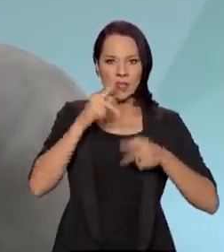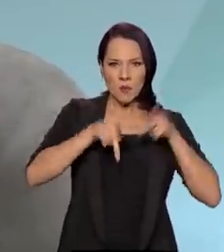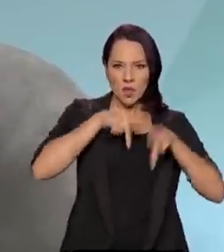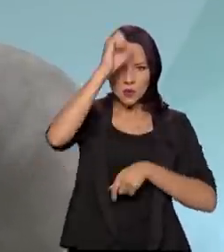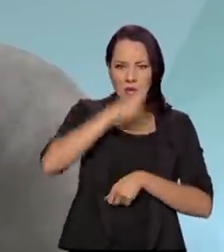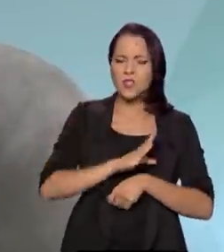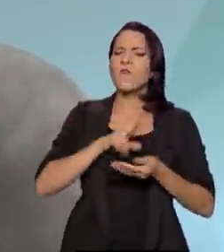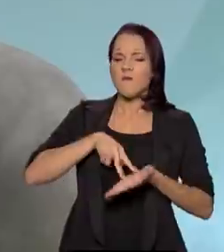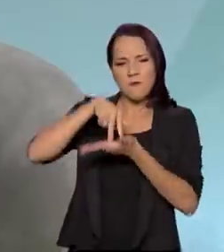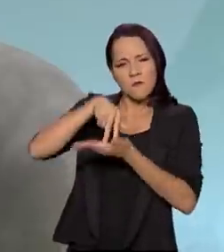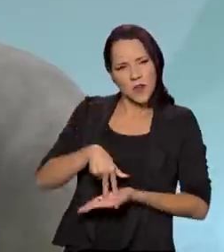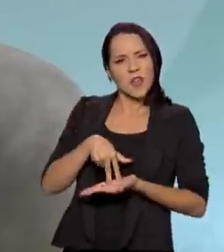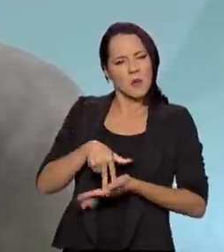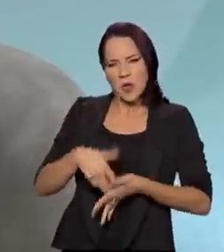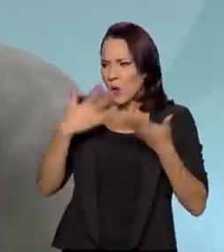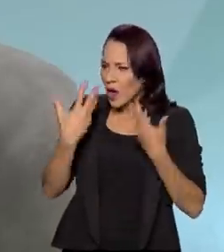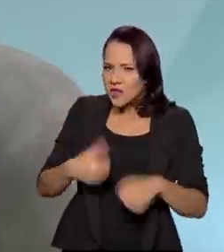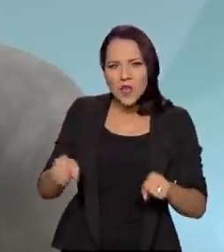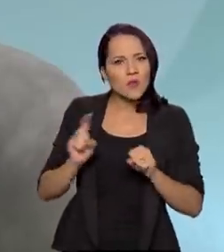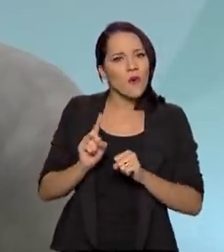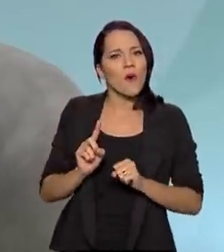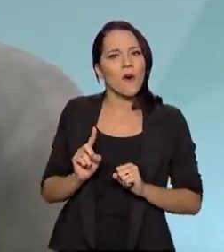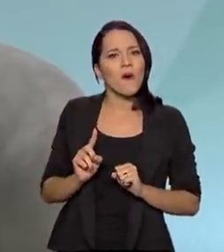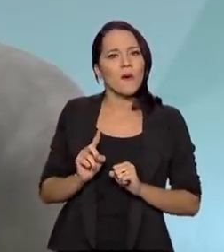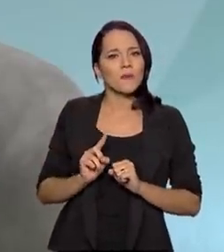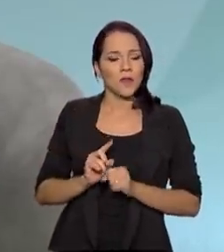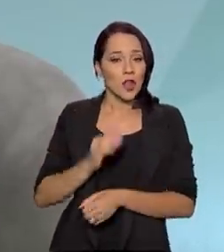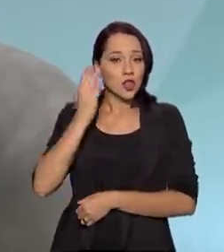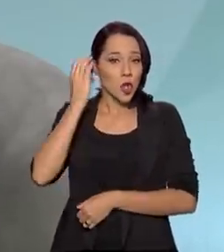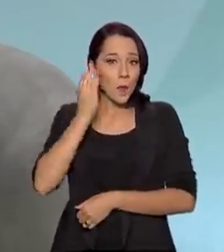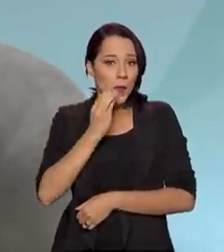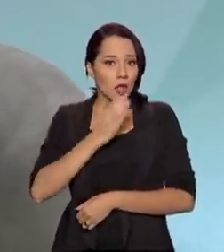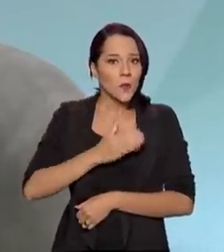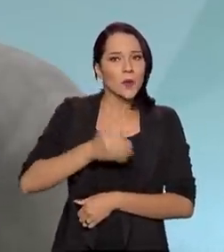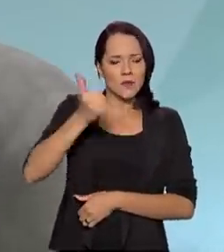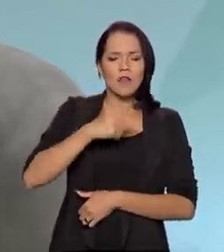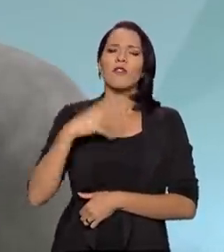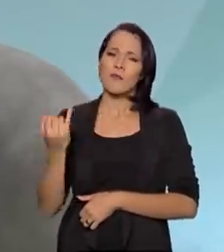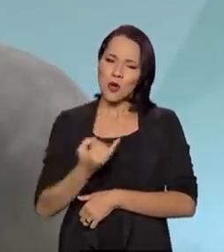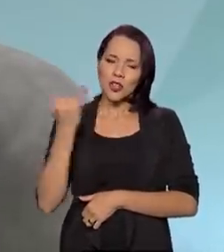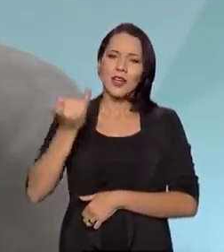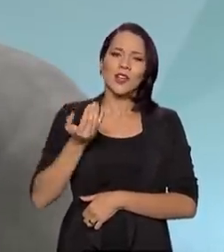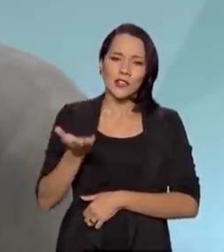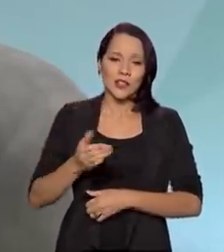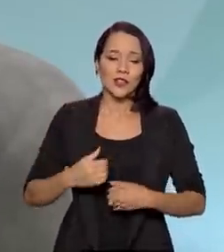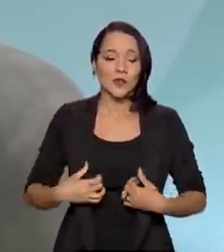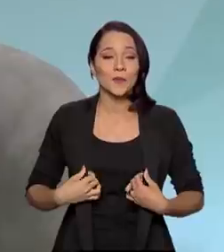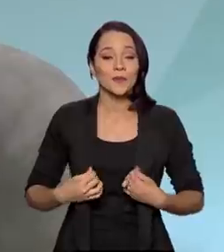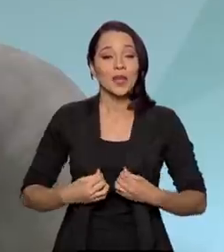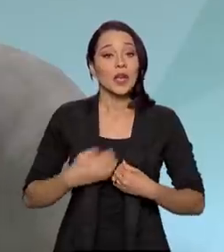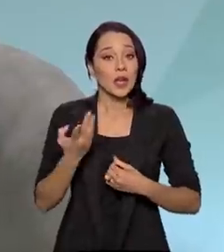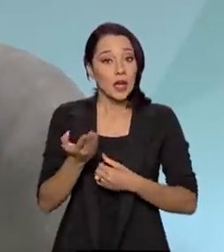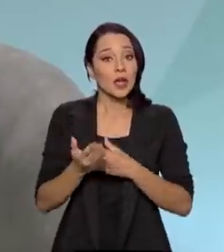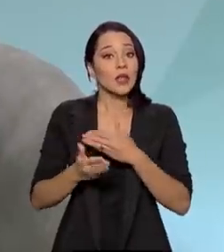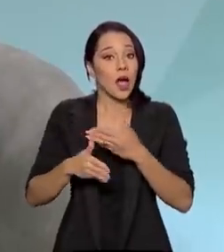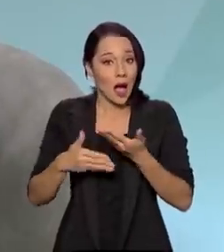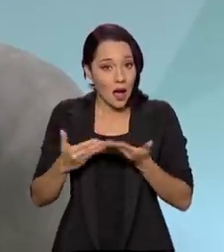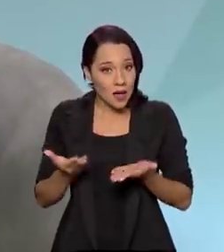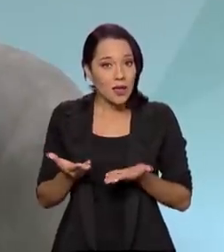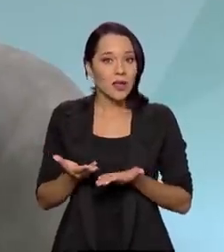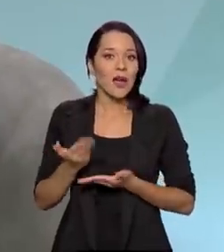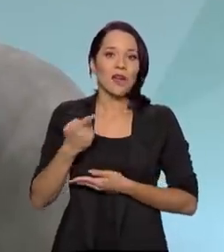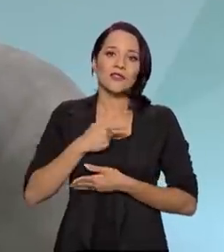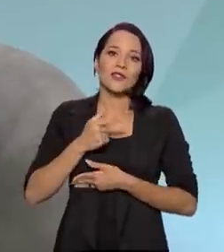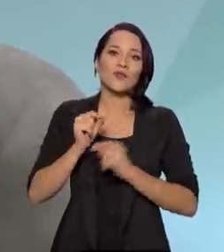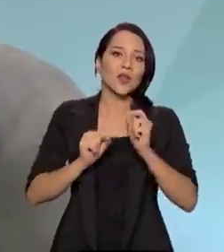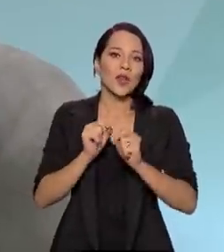foi firme, não aceitou. Dom Pedro I teve um valor muito grande nisso aí. E a partir daí, nós